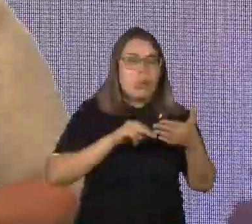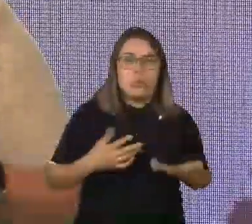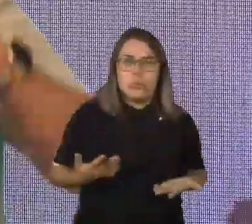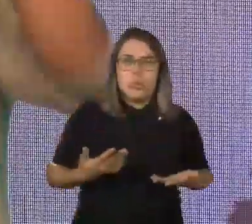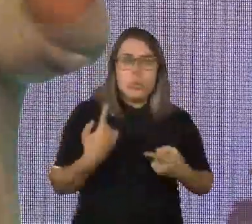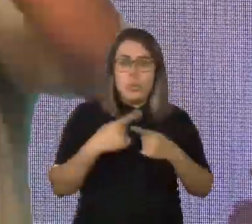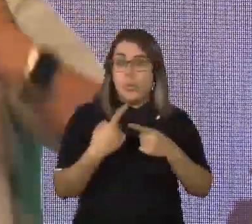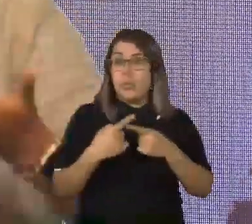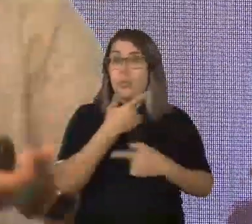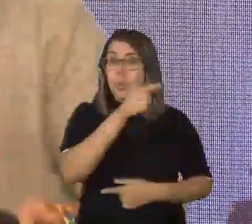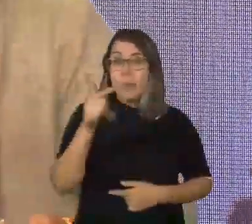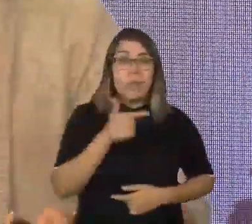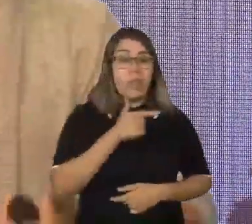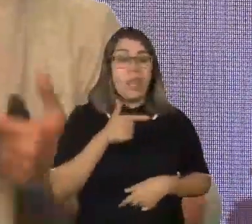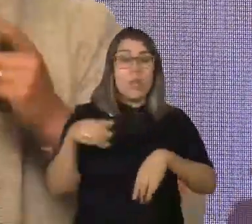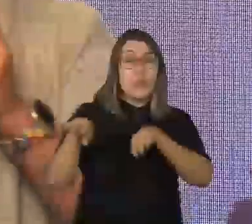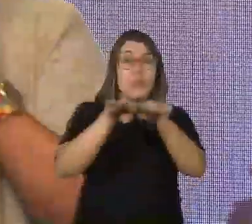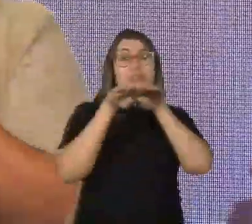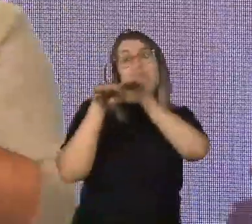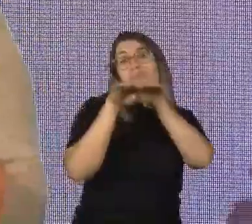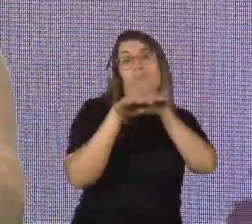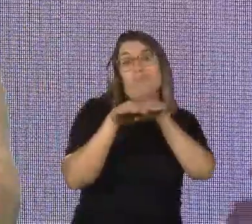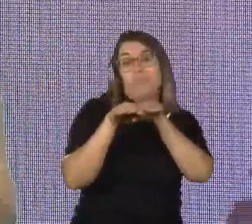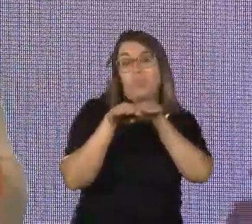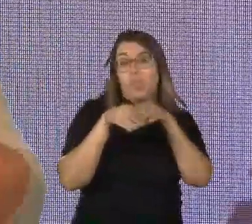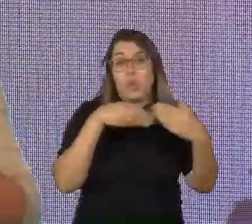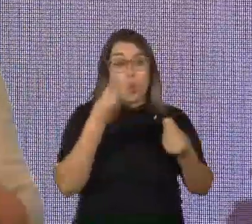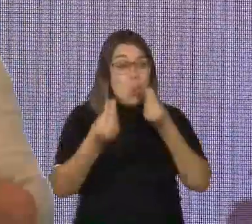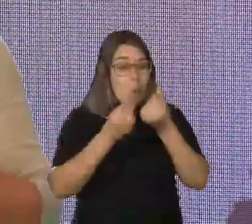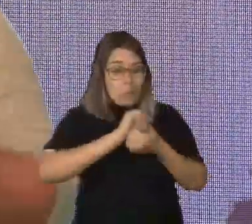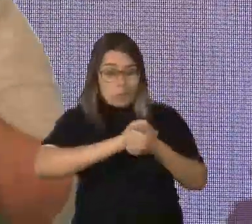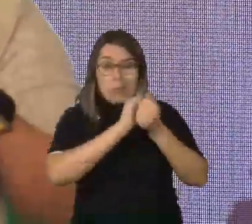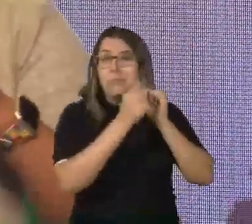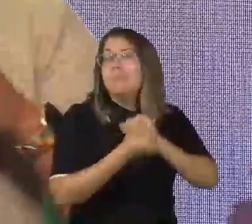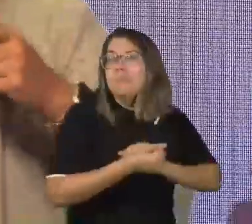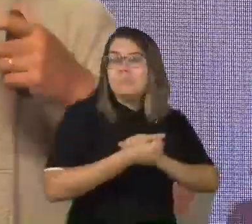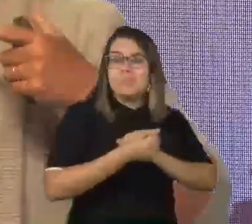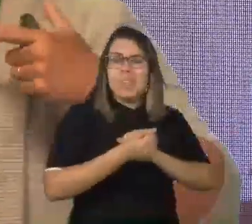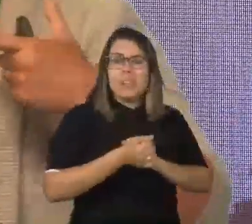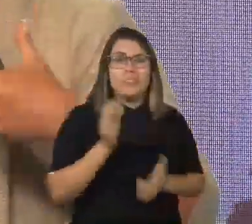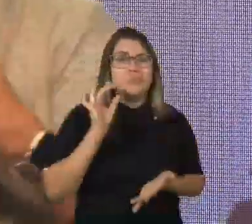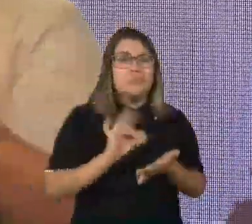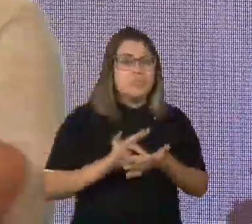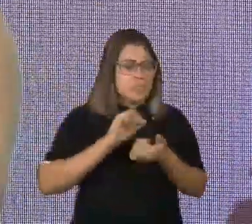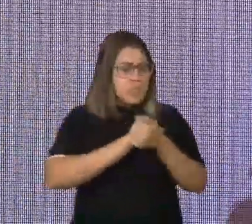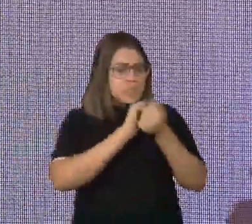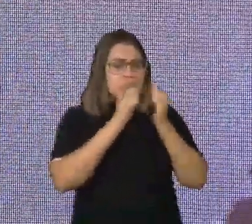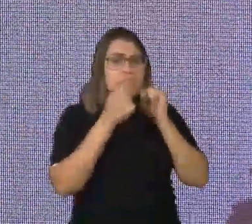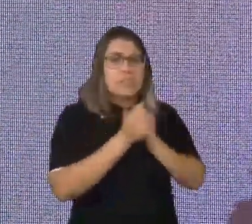na qual a turma exige. Então, quando a gente fala de adaptação, as adaptações dentro das questões